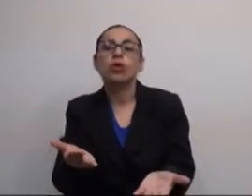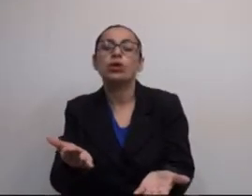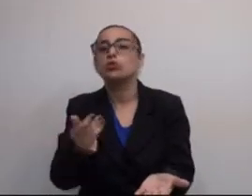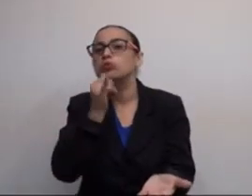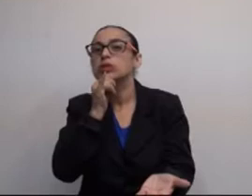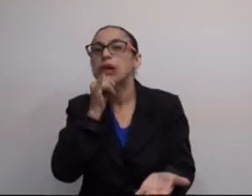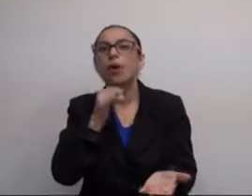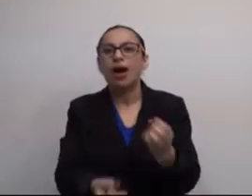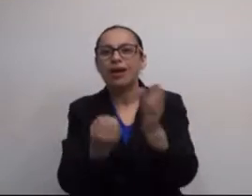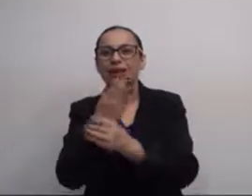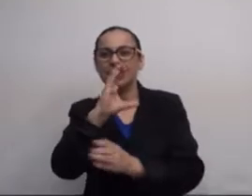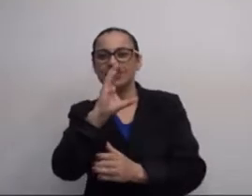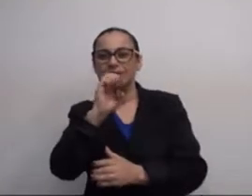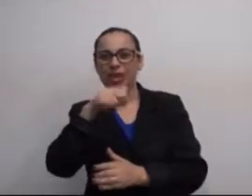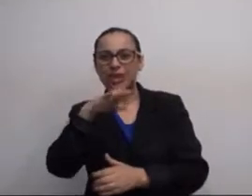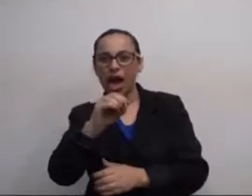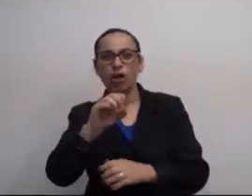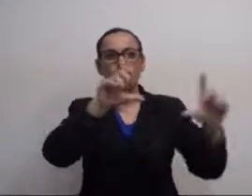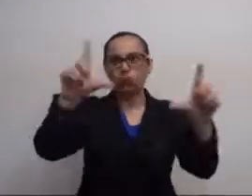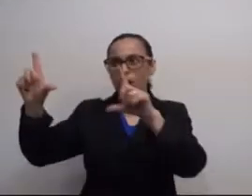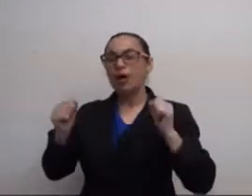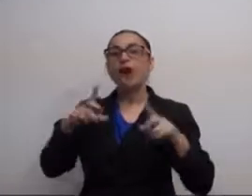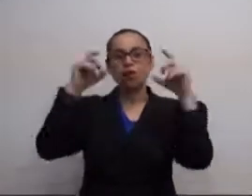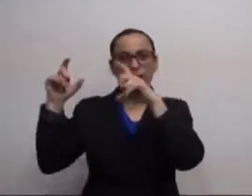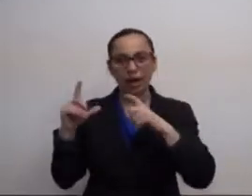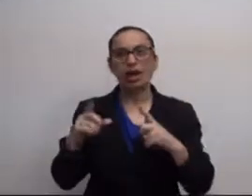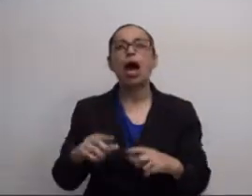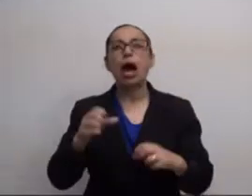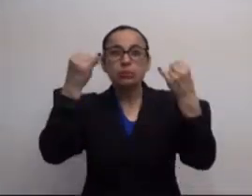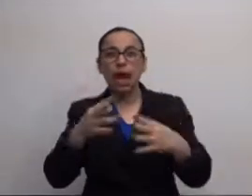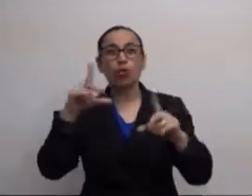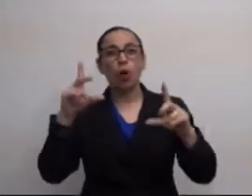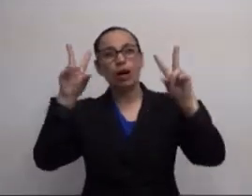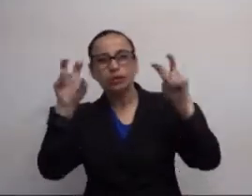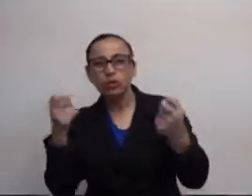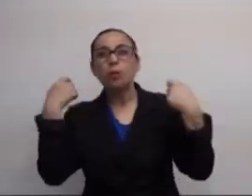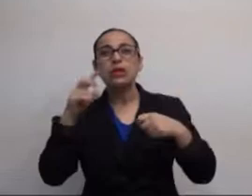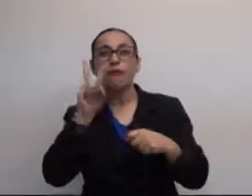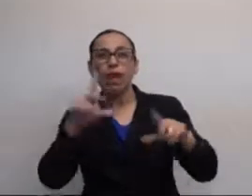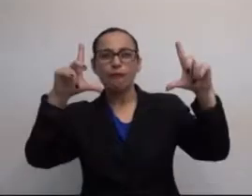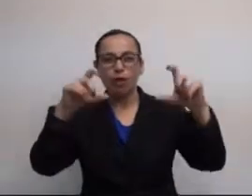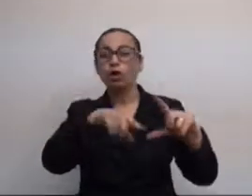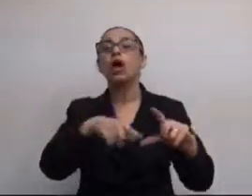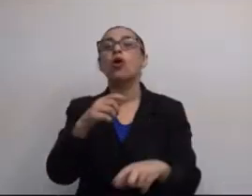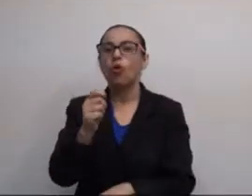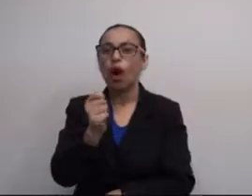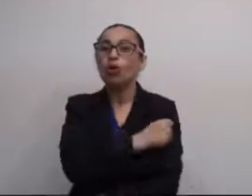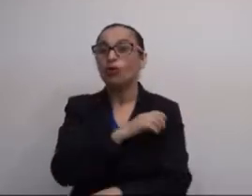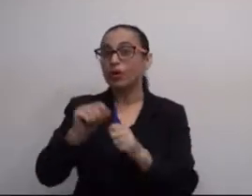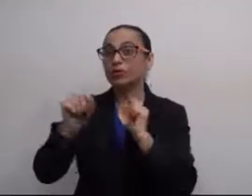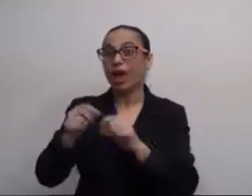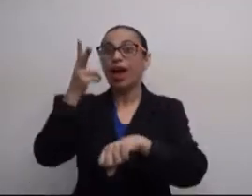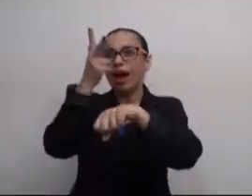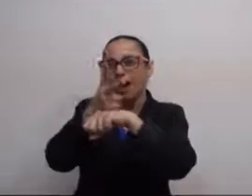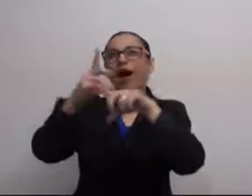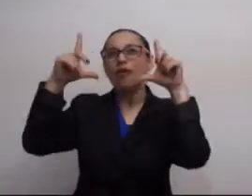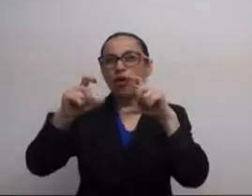câmera fotográfica, por exemplo, quando se montou um cenário e aquele cenário vai ser fotografado, pra sempre que a gente for falar daquele assunto, a